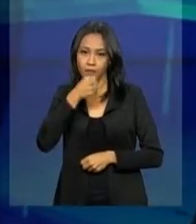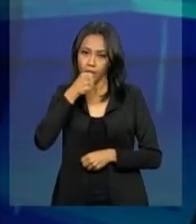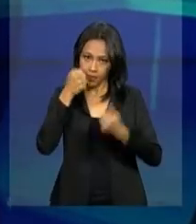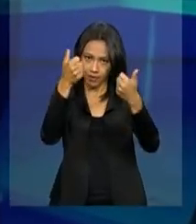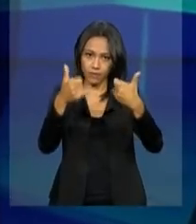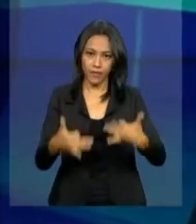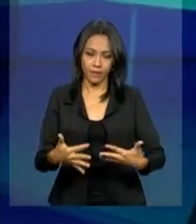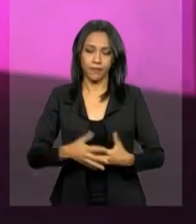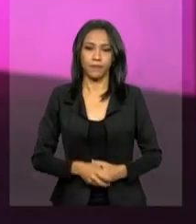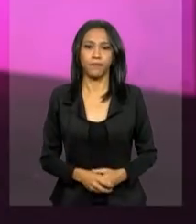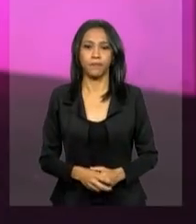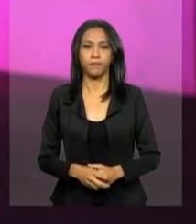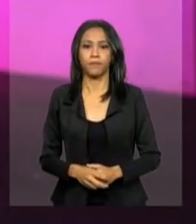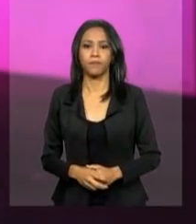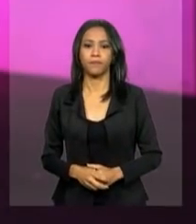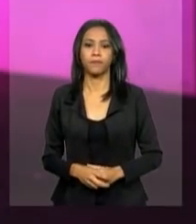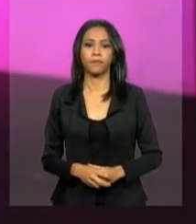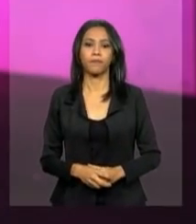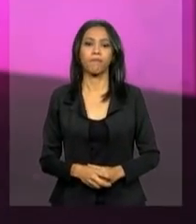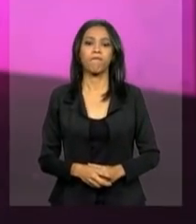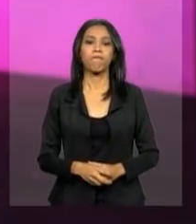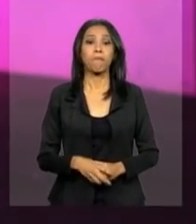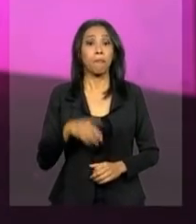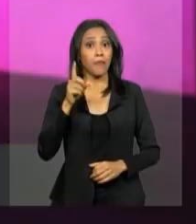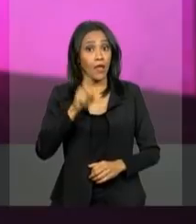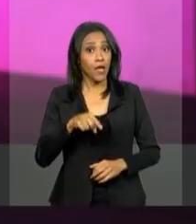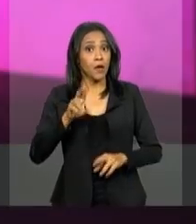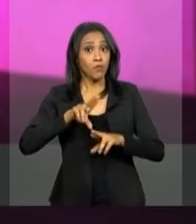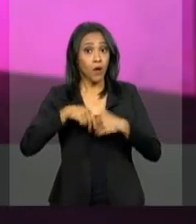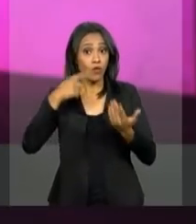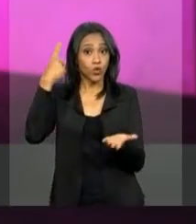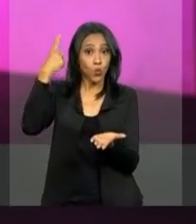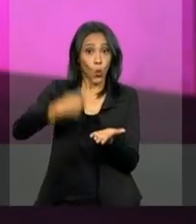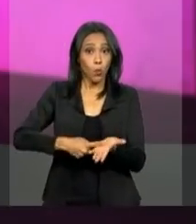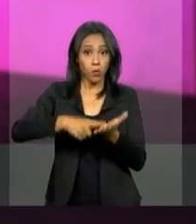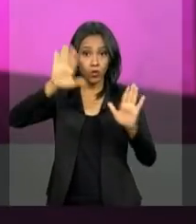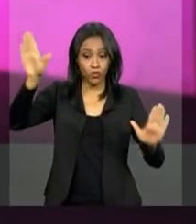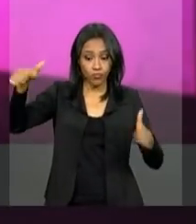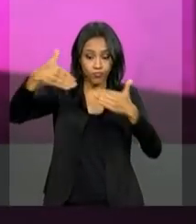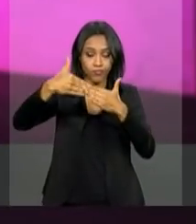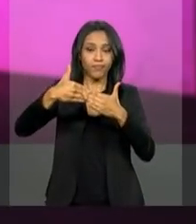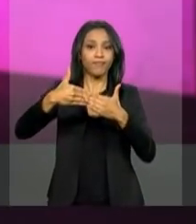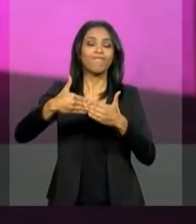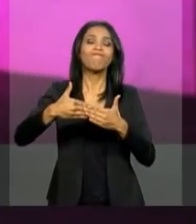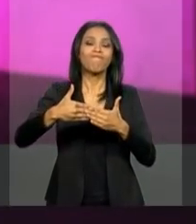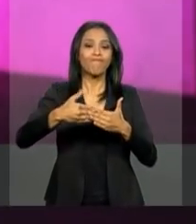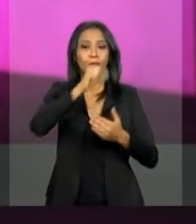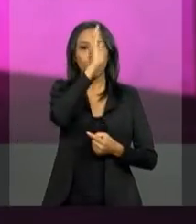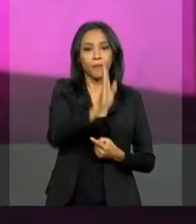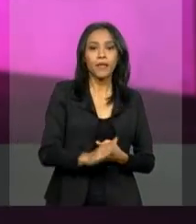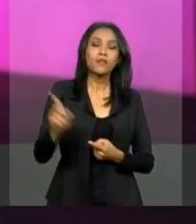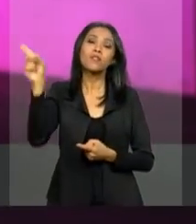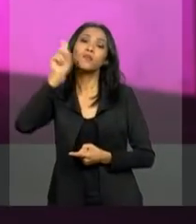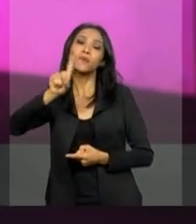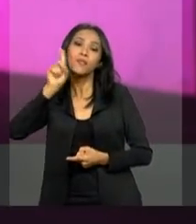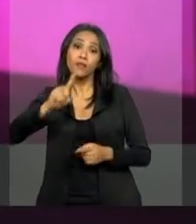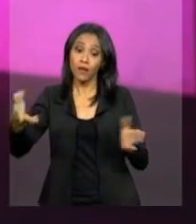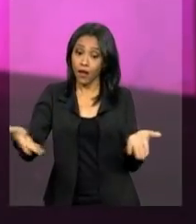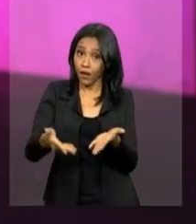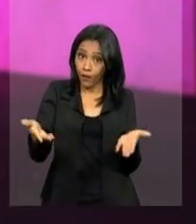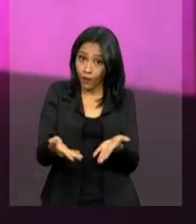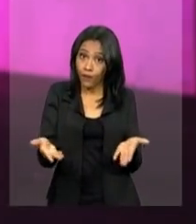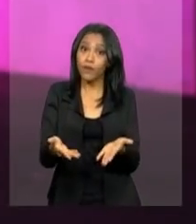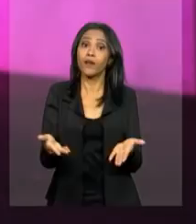detalhes. Graças a um acordo de Previdência Social entre o Brasil e os Estados Unidos, agora